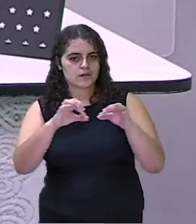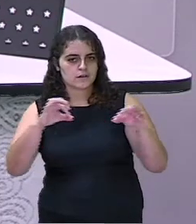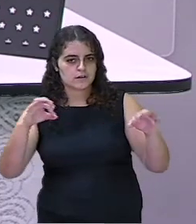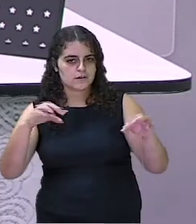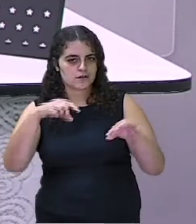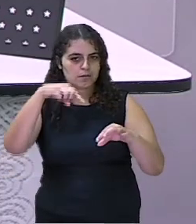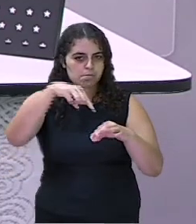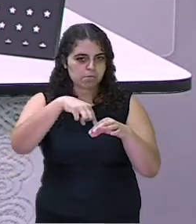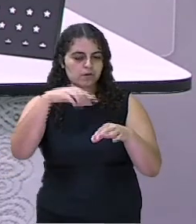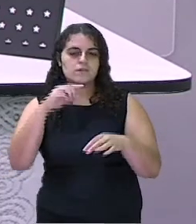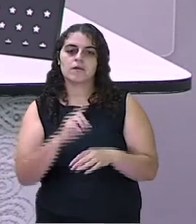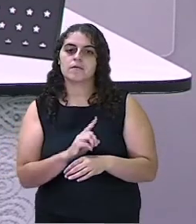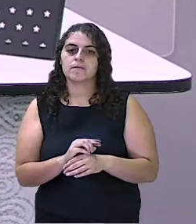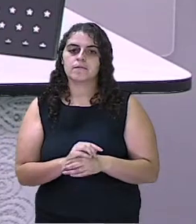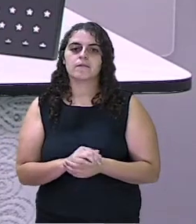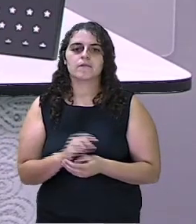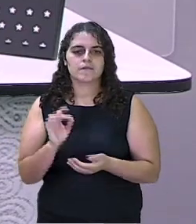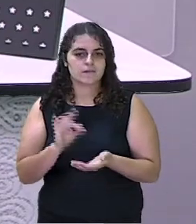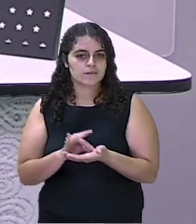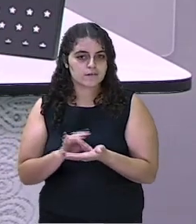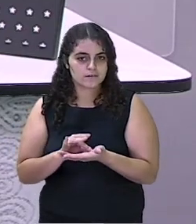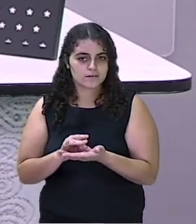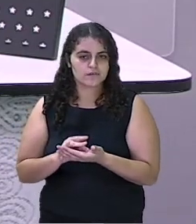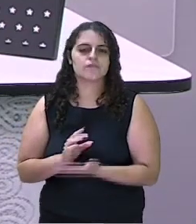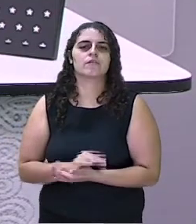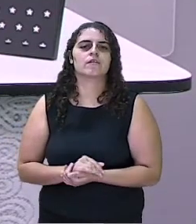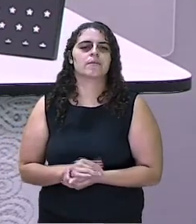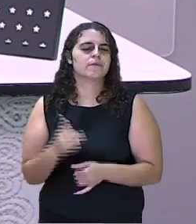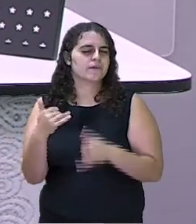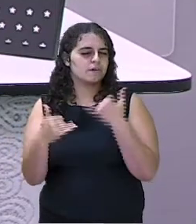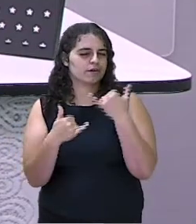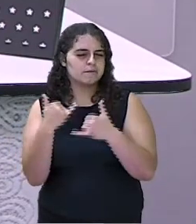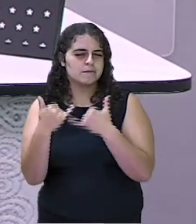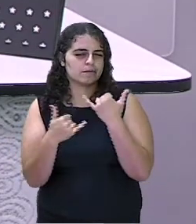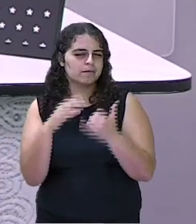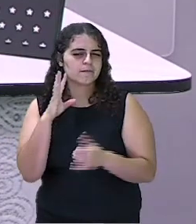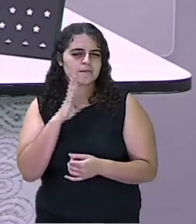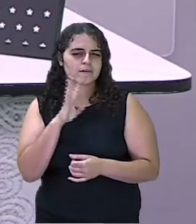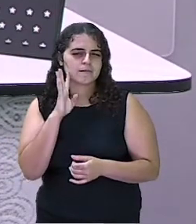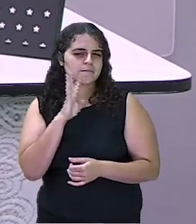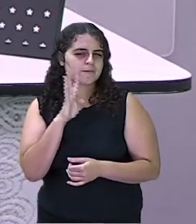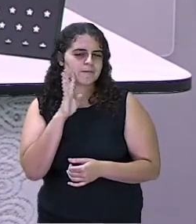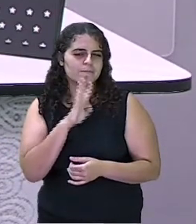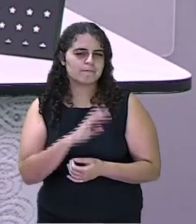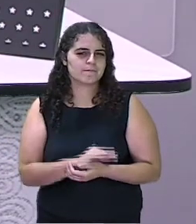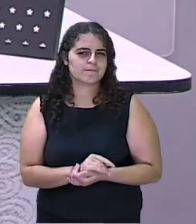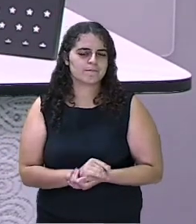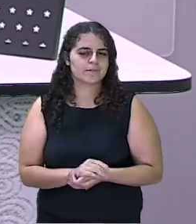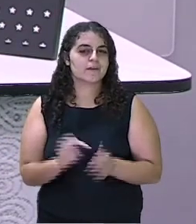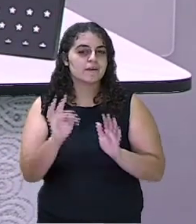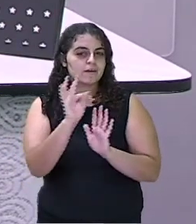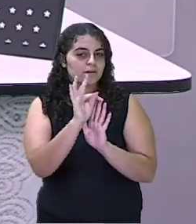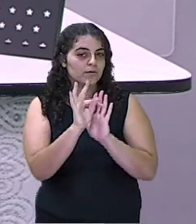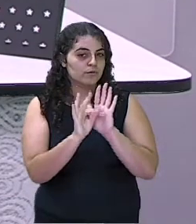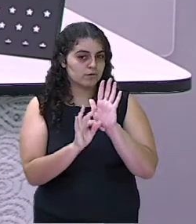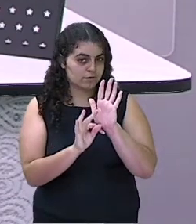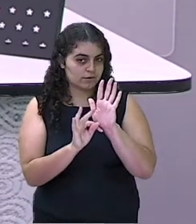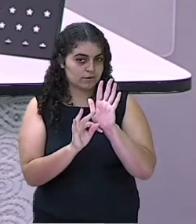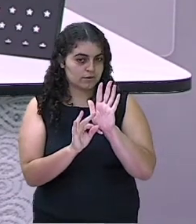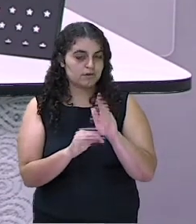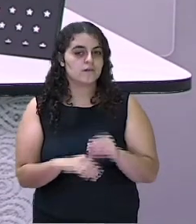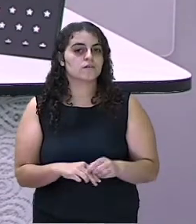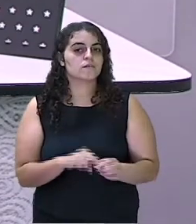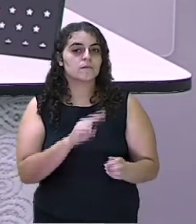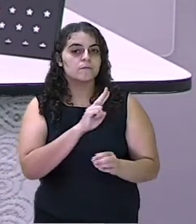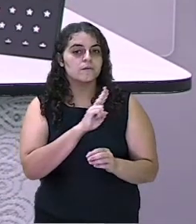linha. Não é isso mesmo? Aí a brincadeira vai ficar muito boa. E o texto do Daniel, nós